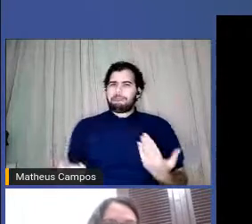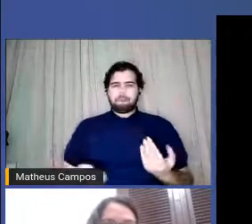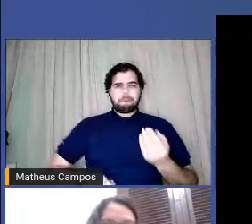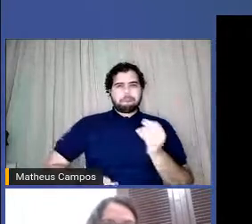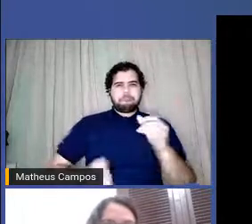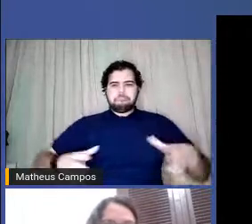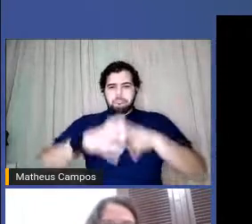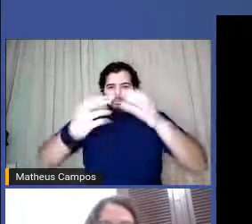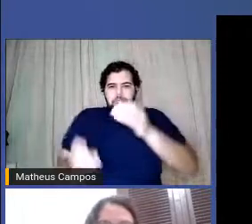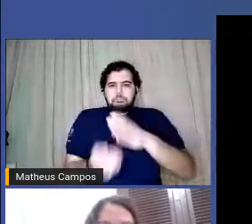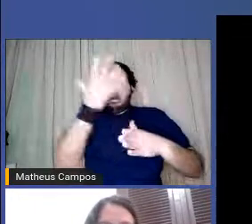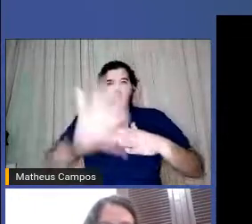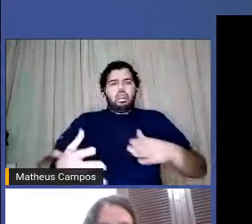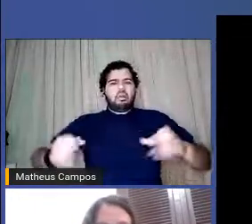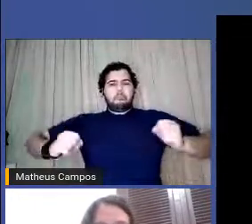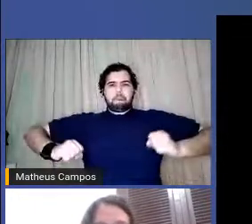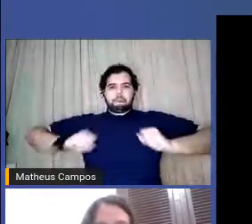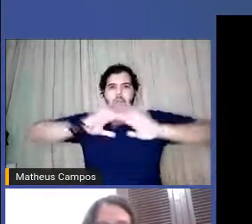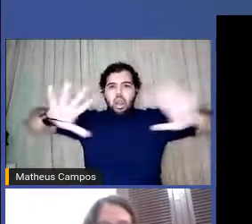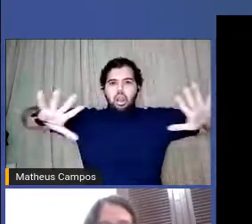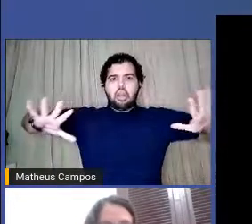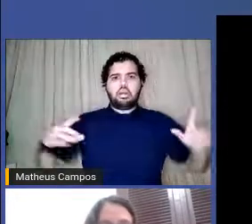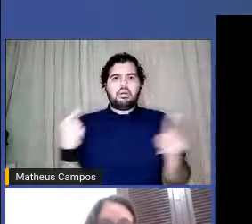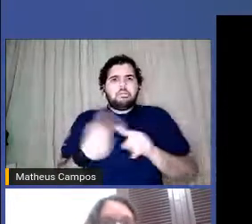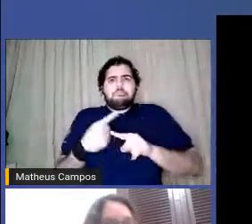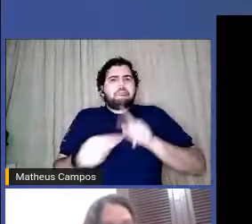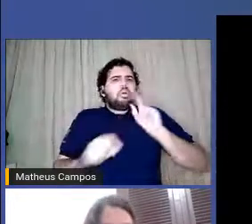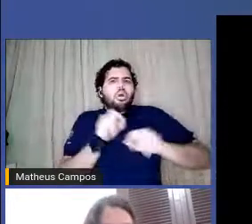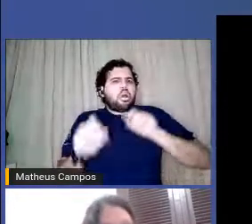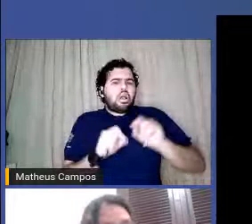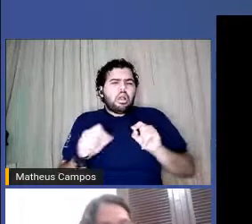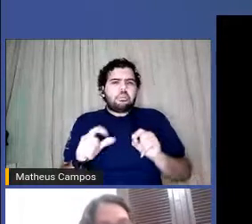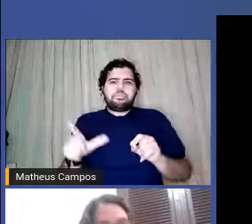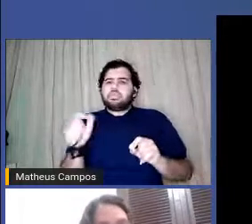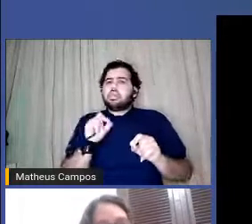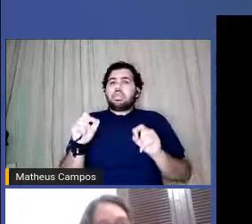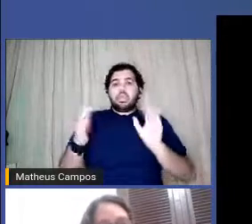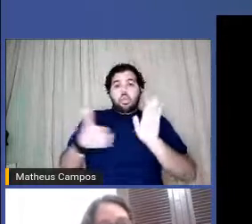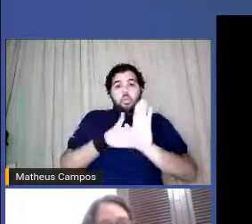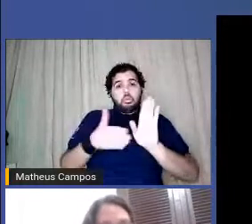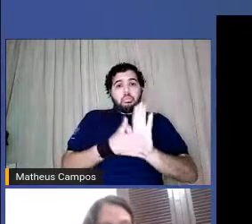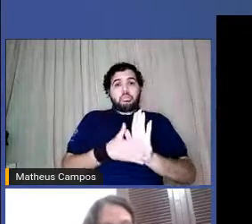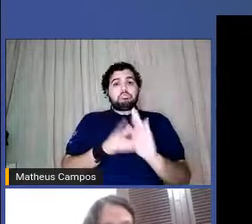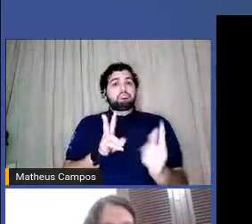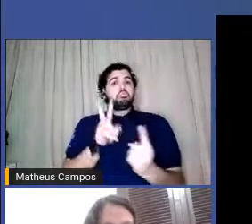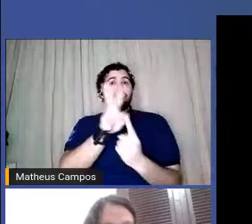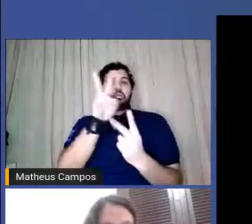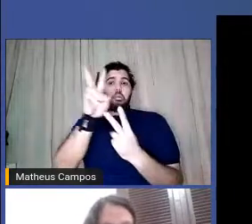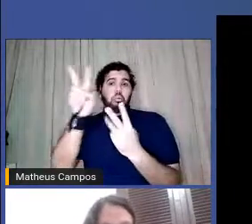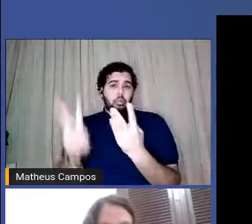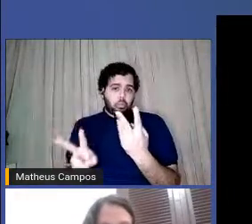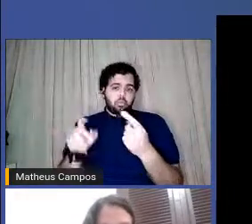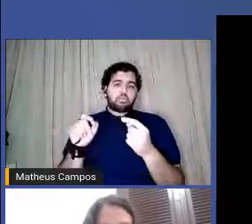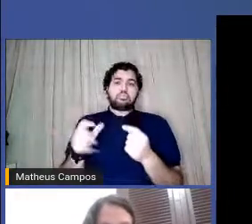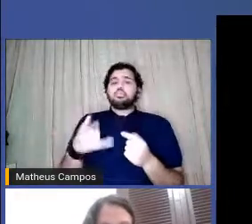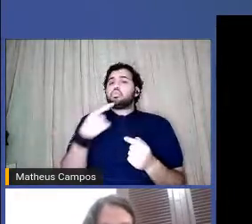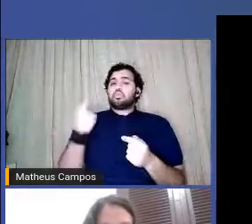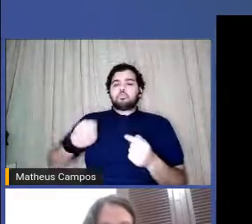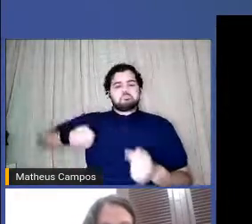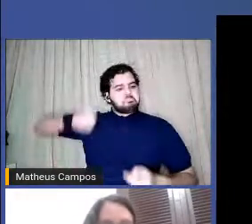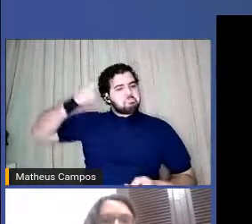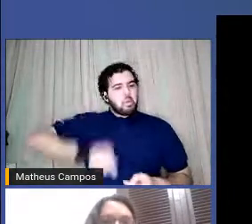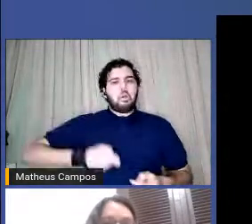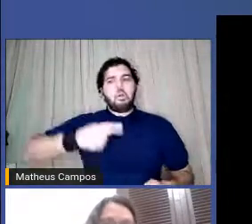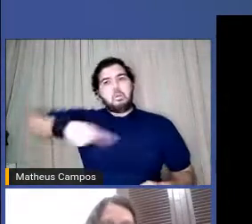Porque é isso, né? É o propor uma alternativa dentro do que impõe para a gente, né?